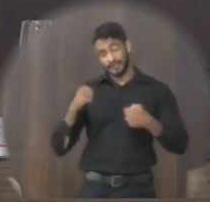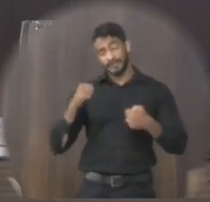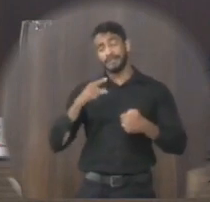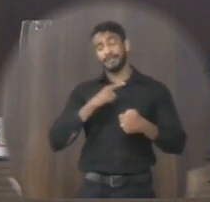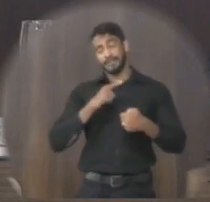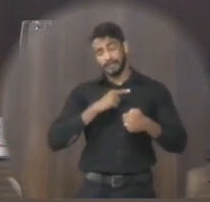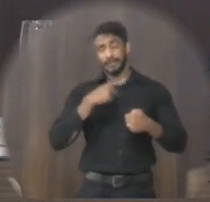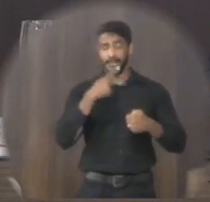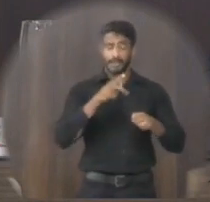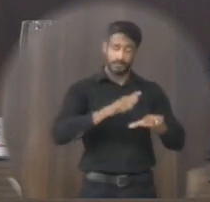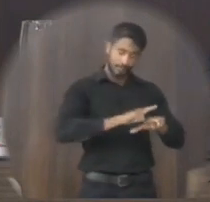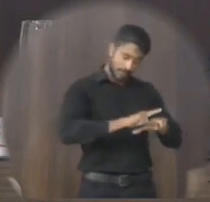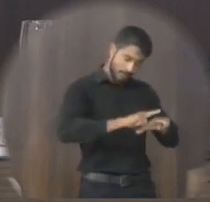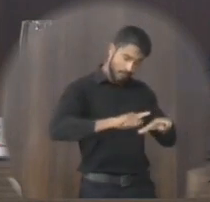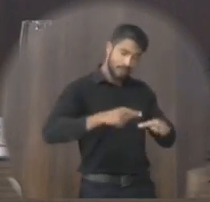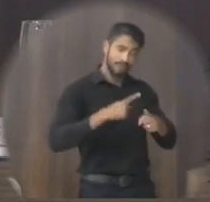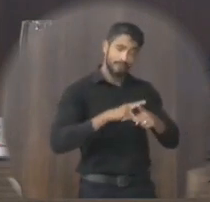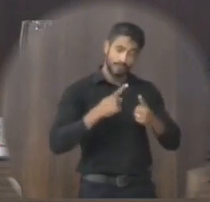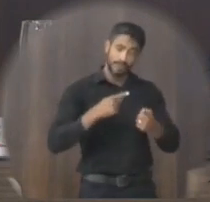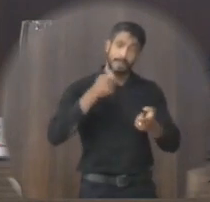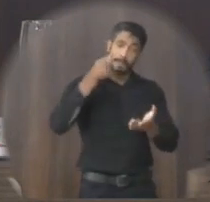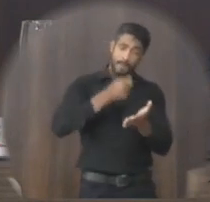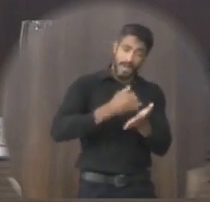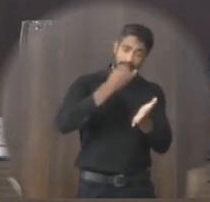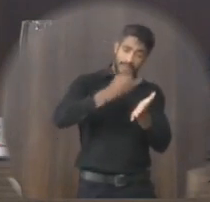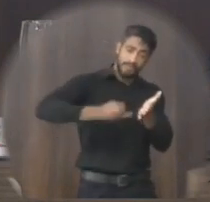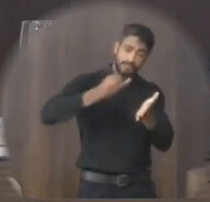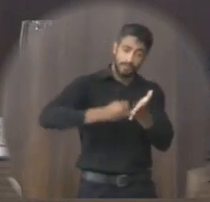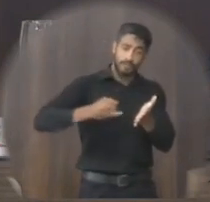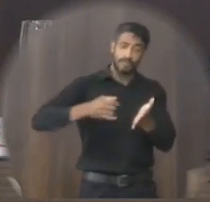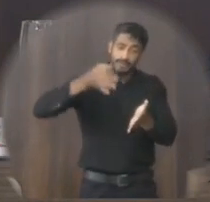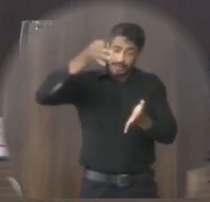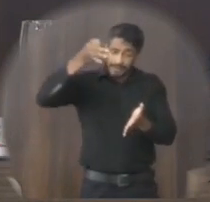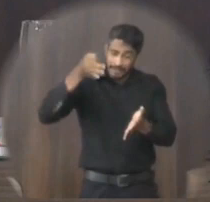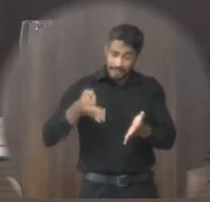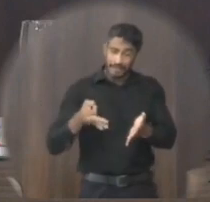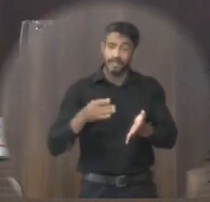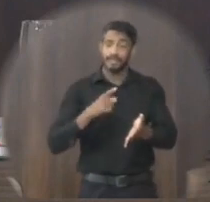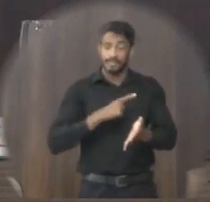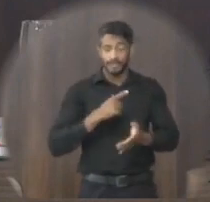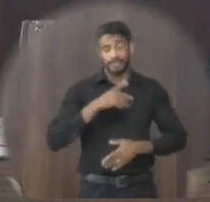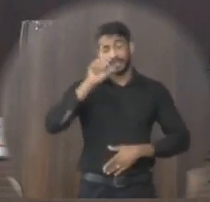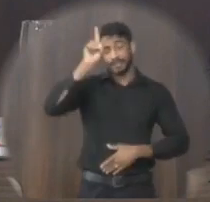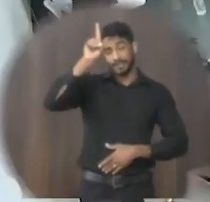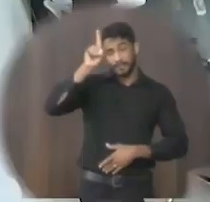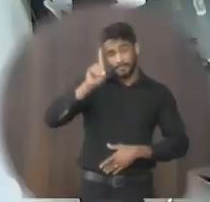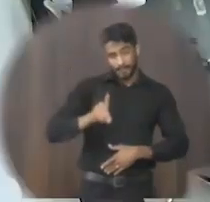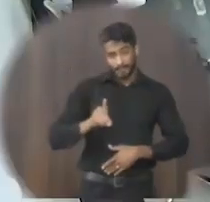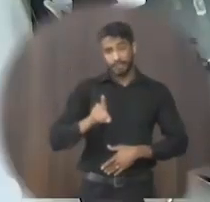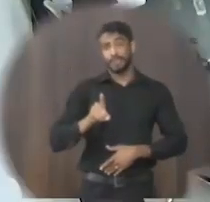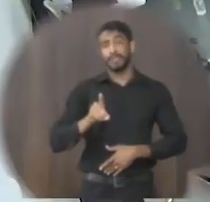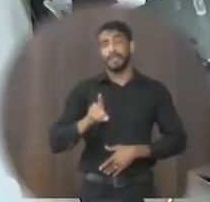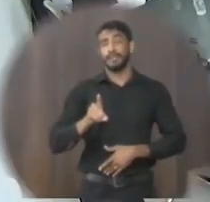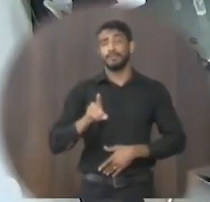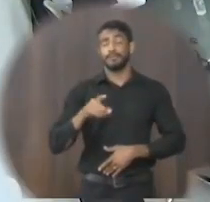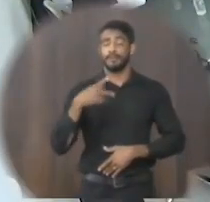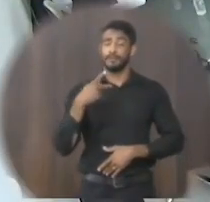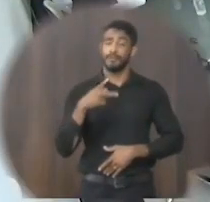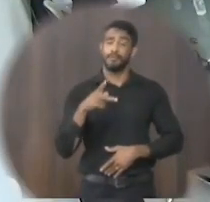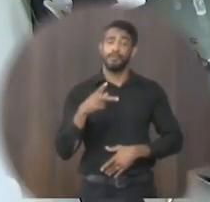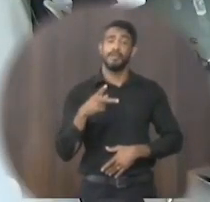asfaltada pois pagam seus impostos dias e também possuem direito aos benefícios desta